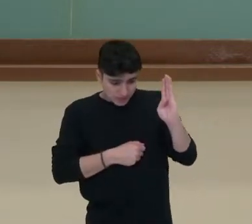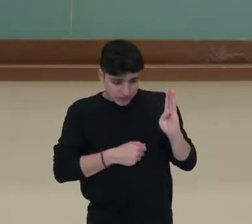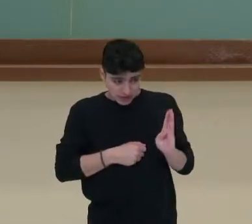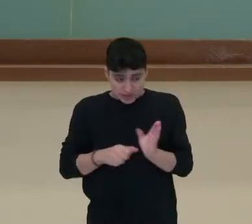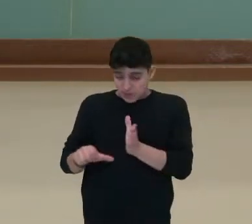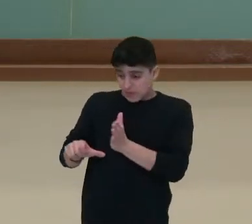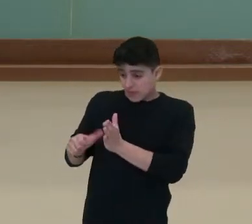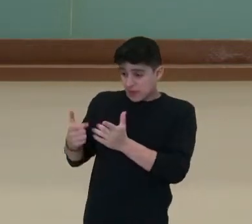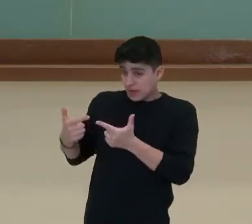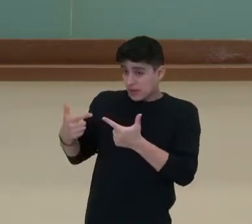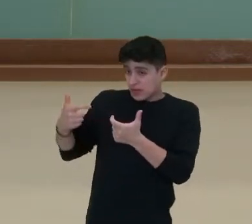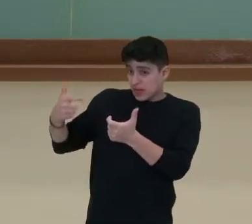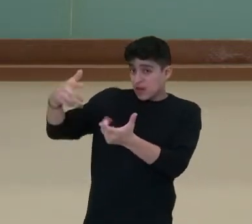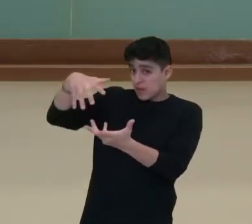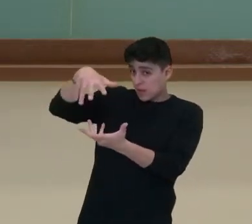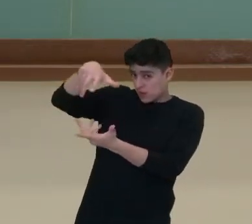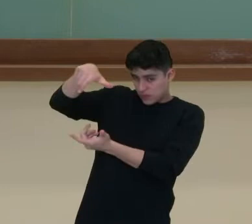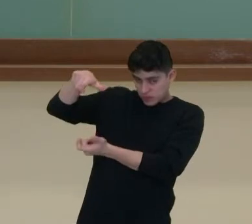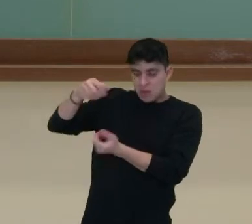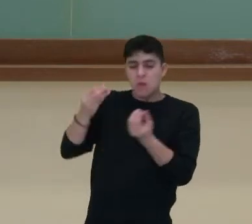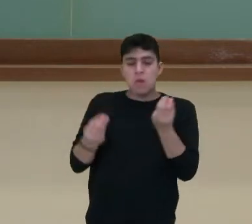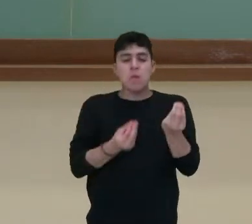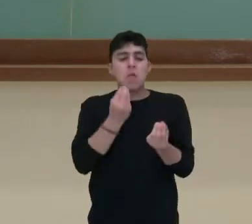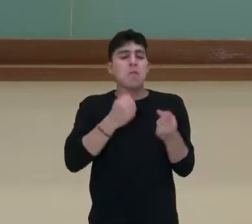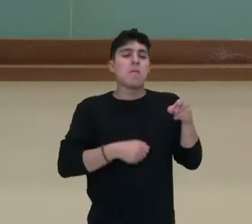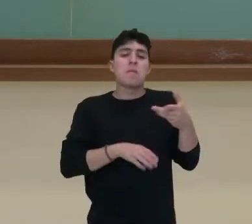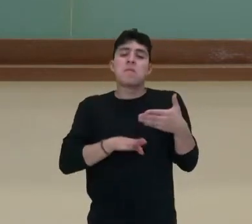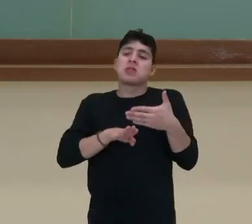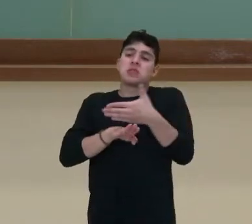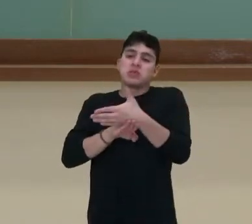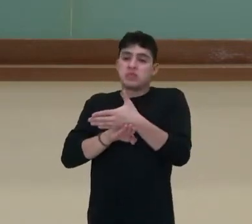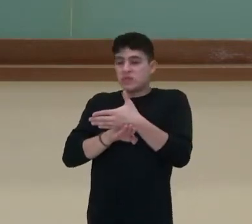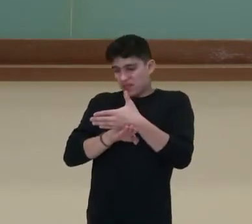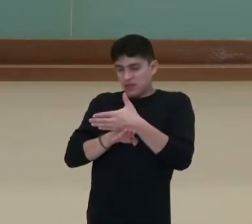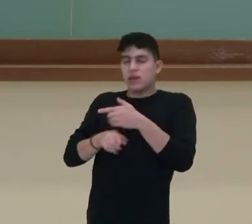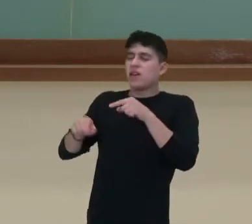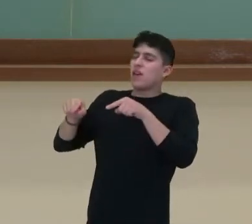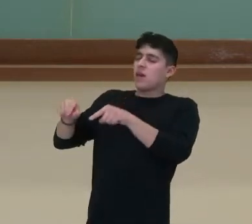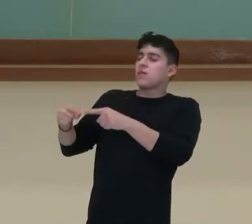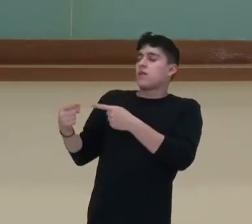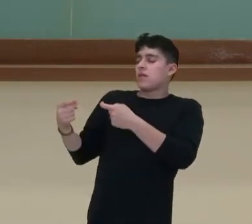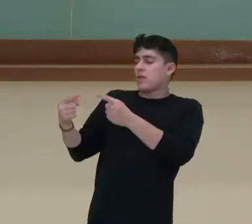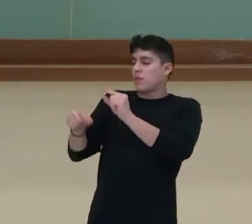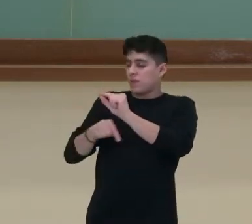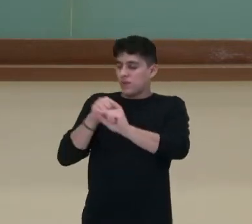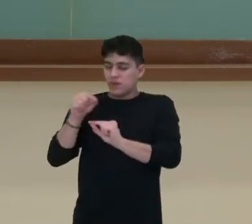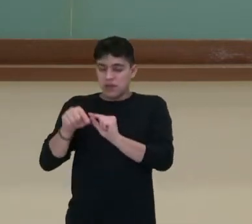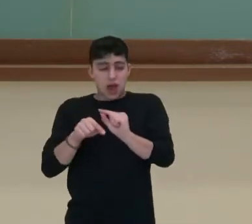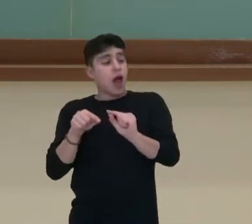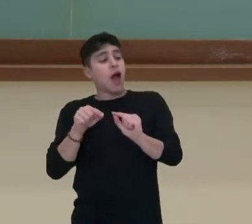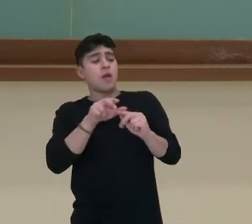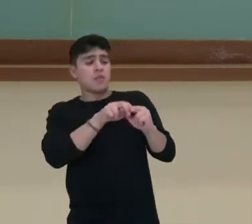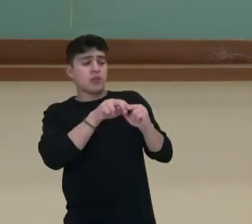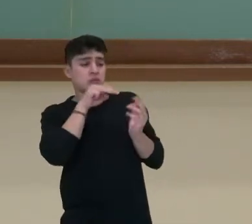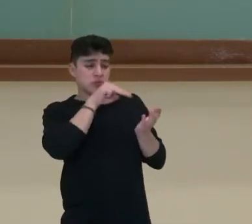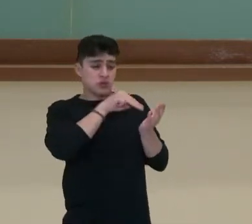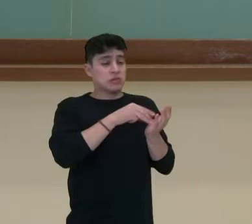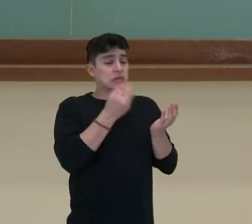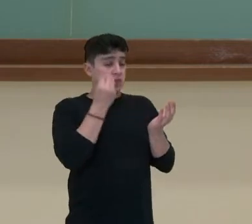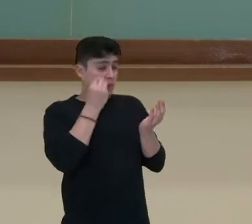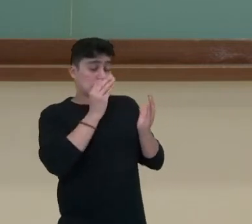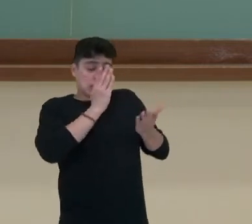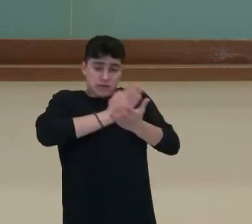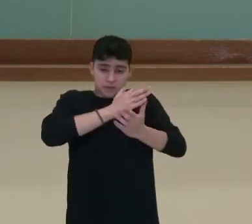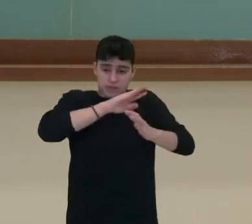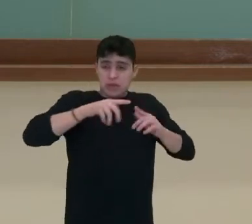Essa que era chamada de a guerra para acabar com todas as guerras, essa que acabou fragmentando antigos impérios europeus,